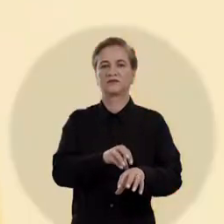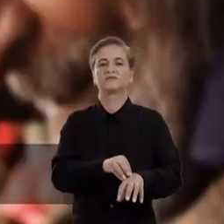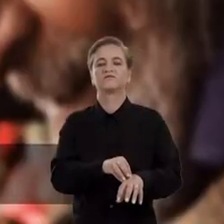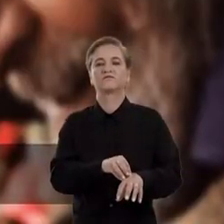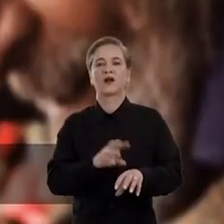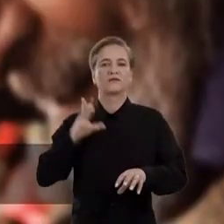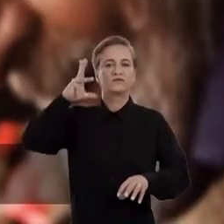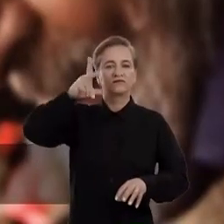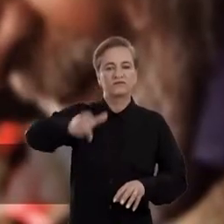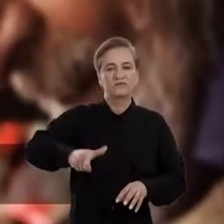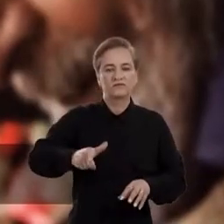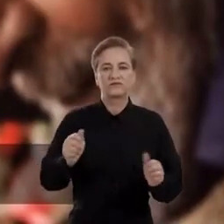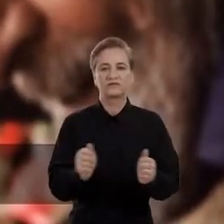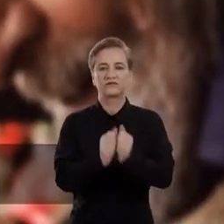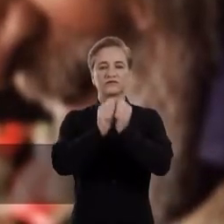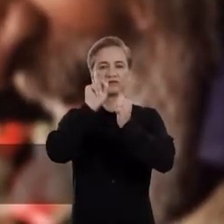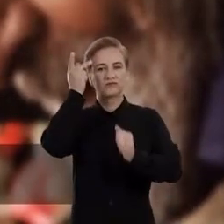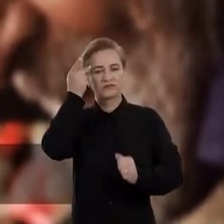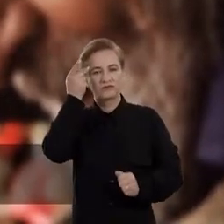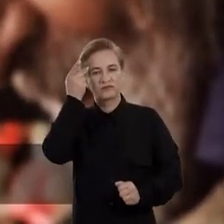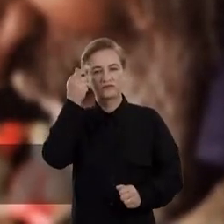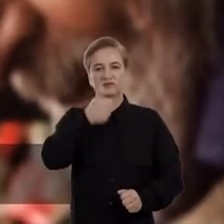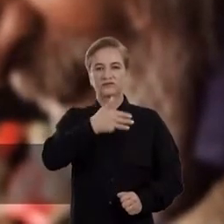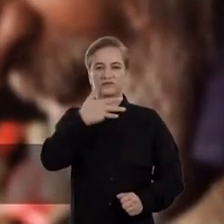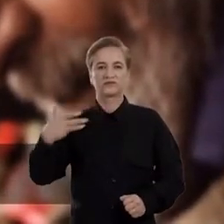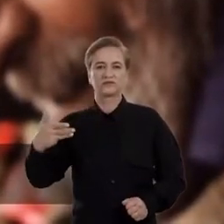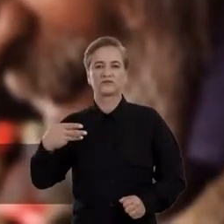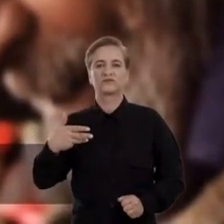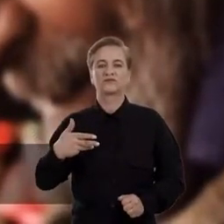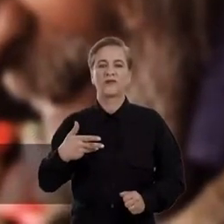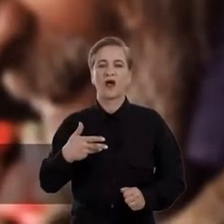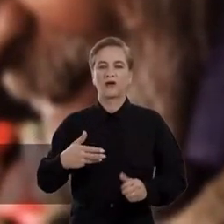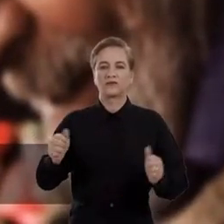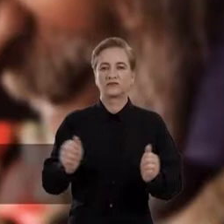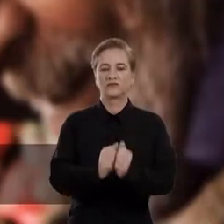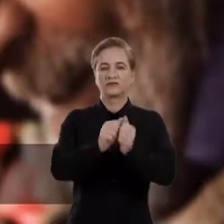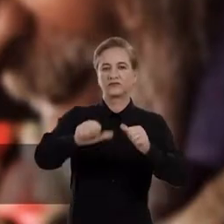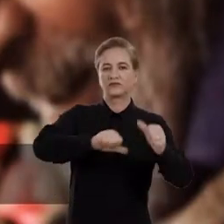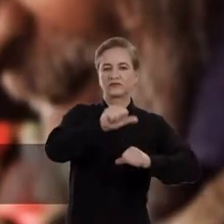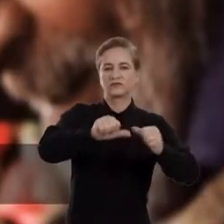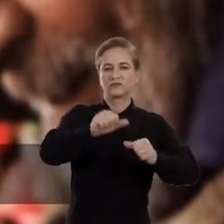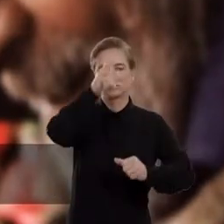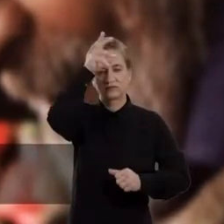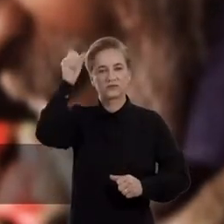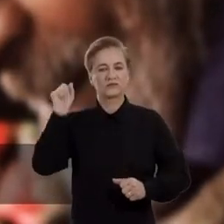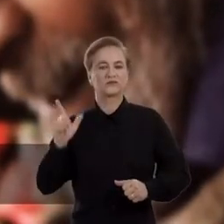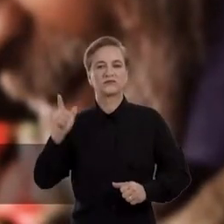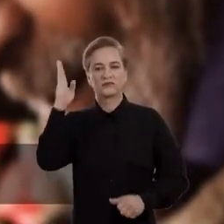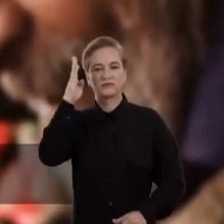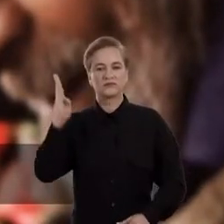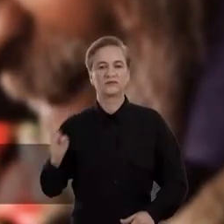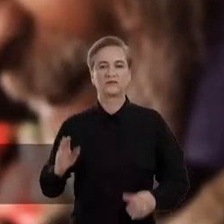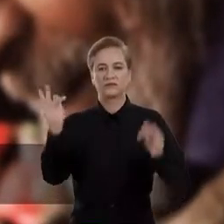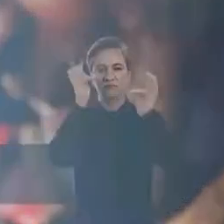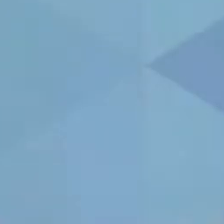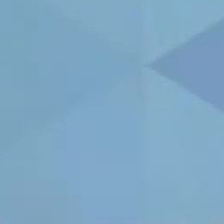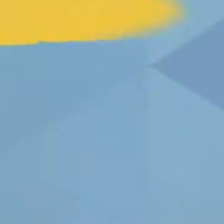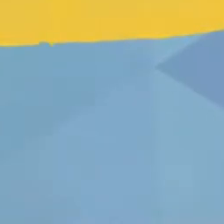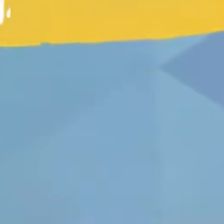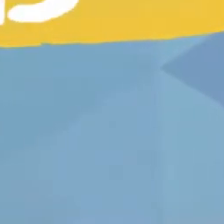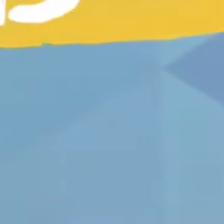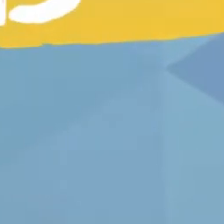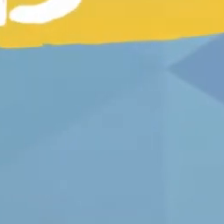Vamos todos com Humberto Amaduzzi 13. Juntos, vamos mudar o Mato Grosso do Sul e fazer o Brasil ser feliz de novo.